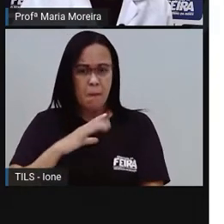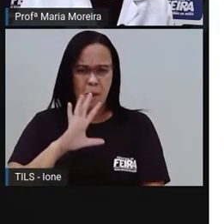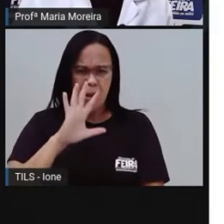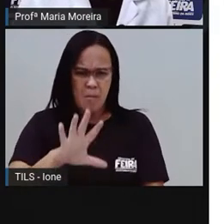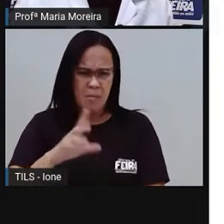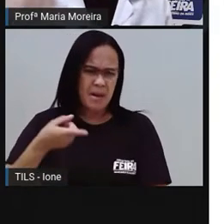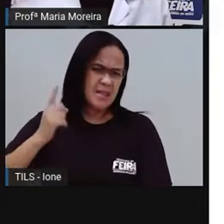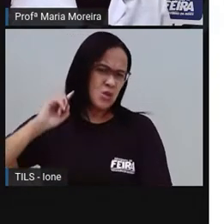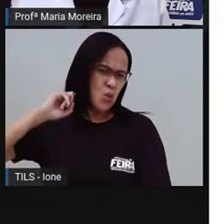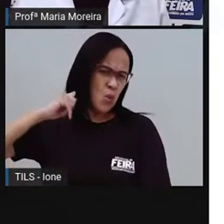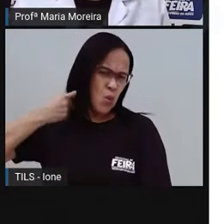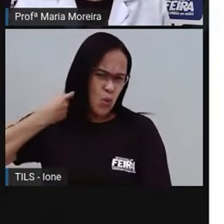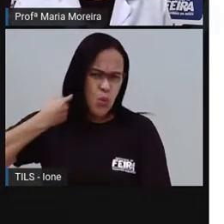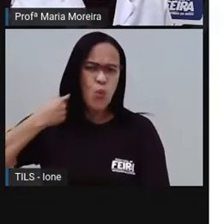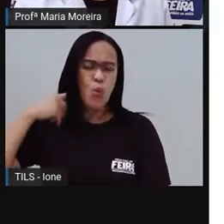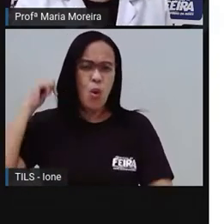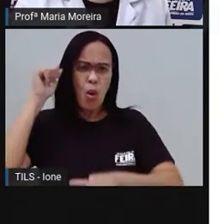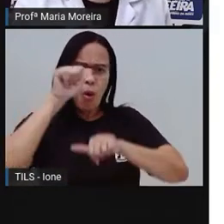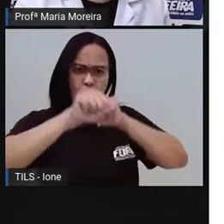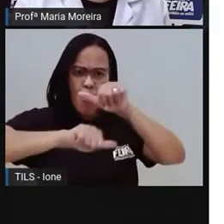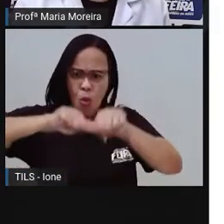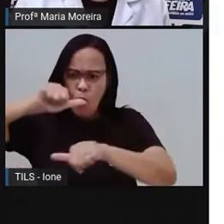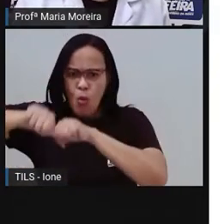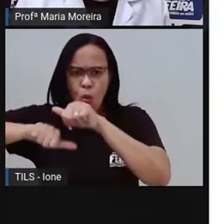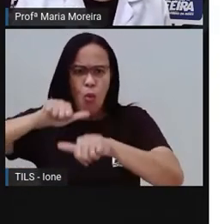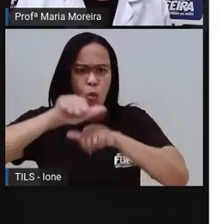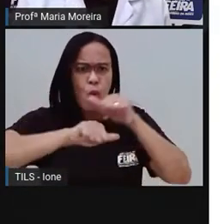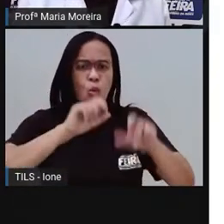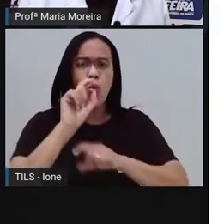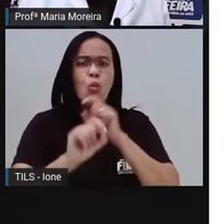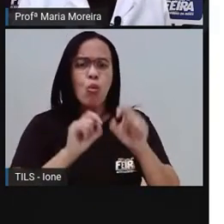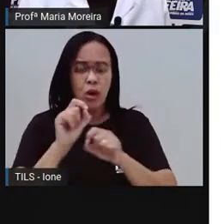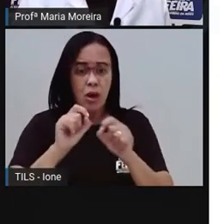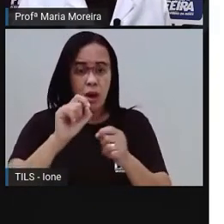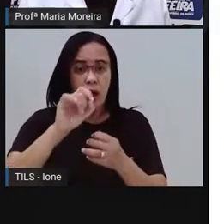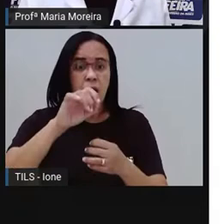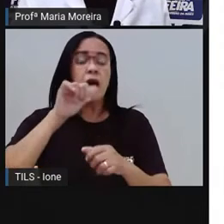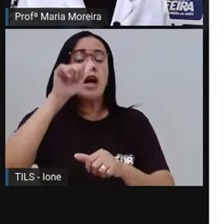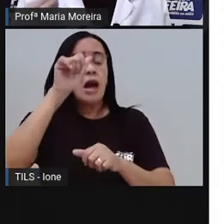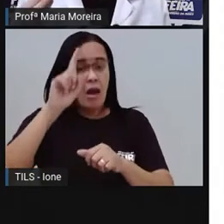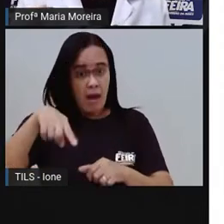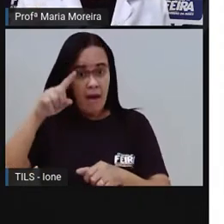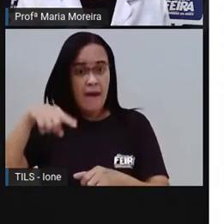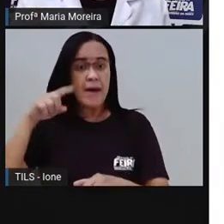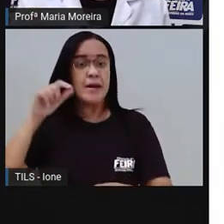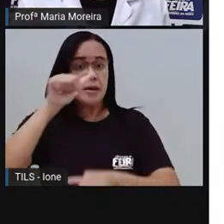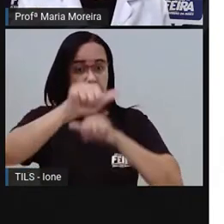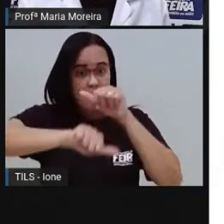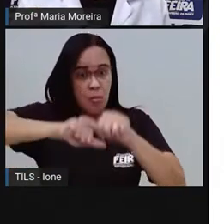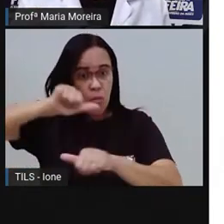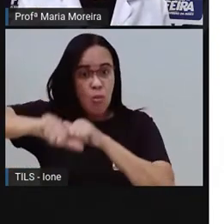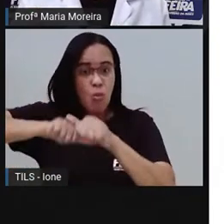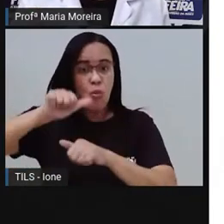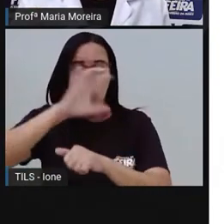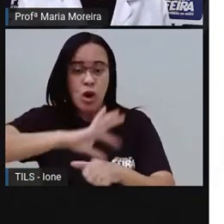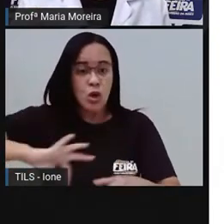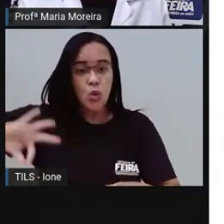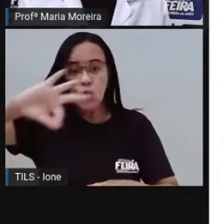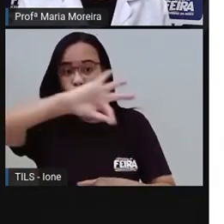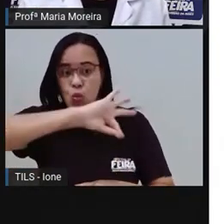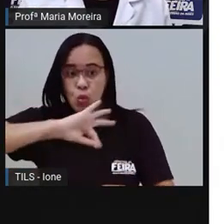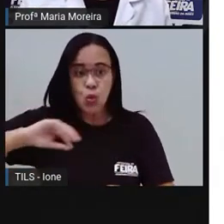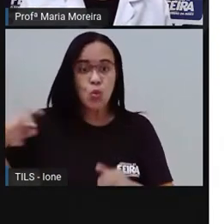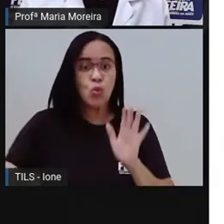também acaba interferindo na cadeia alimentar, pois é, e altera os mecanismos naturais de